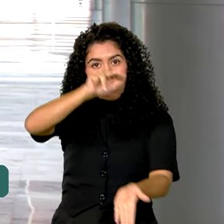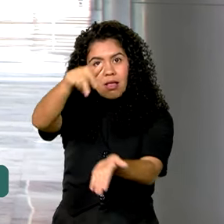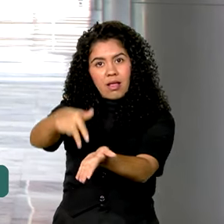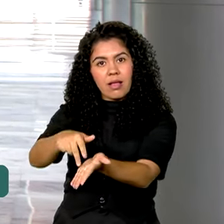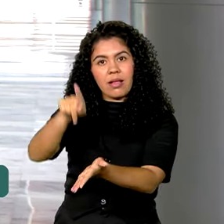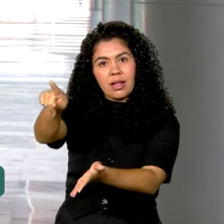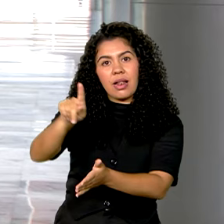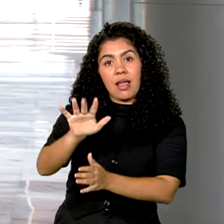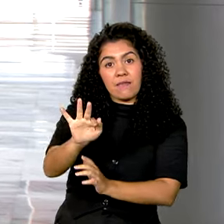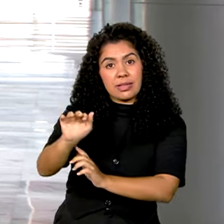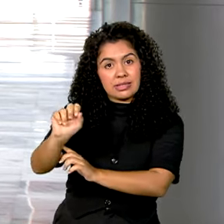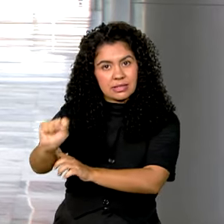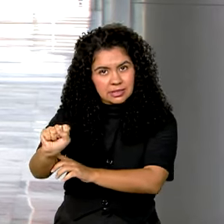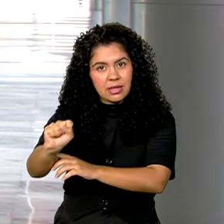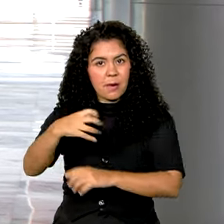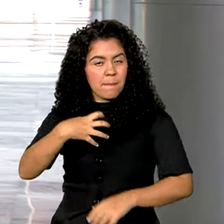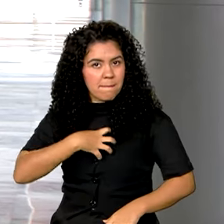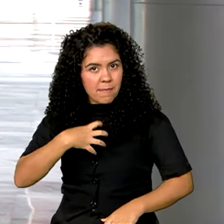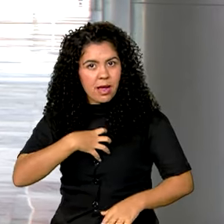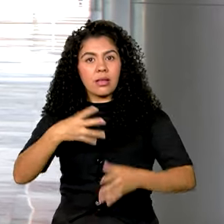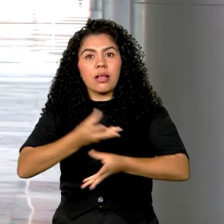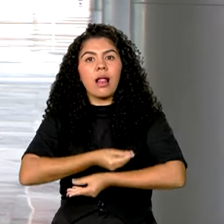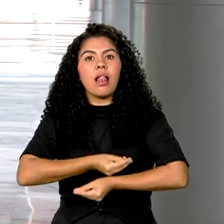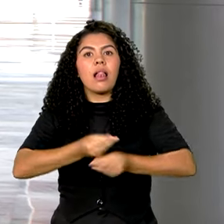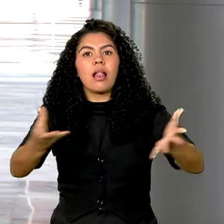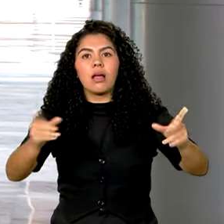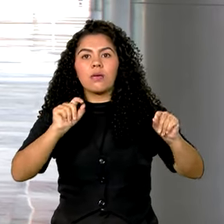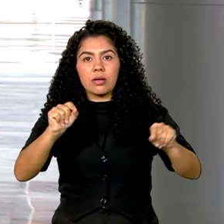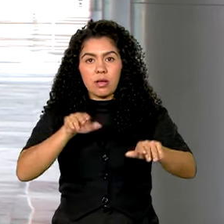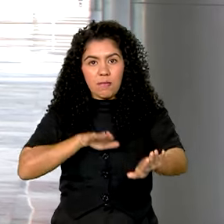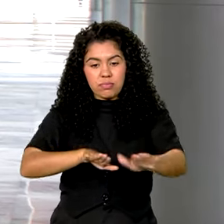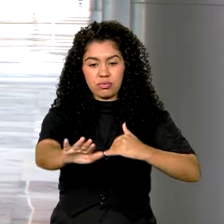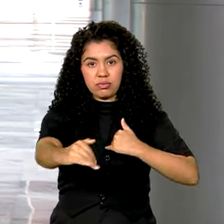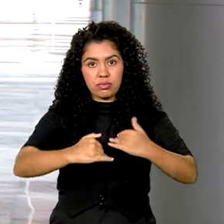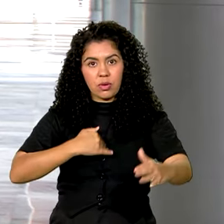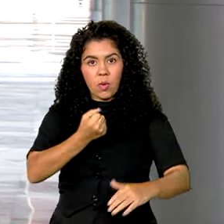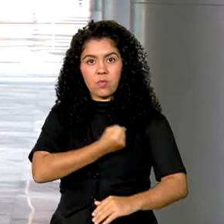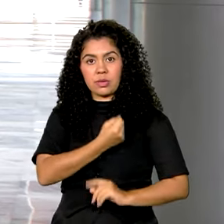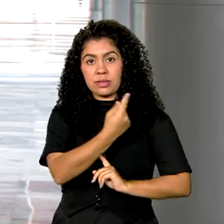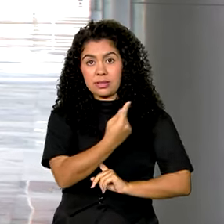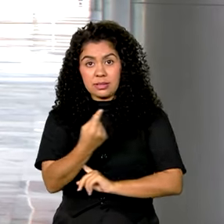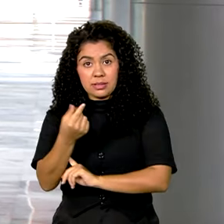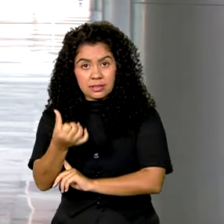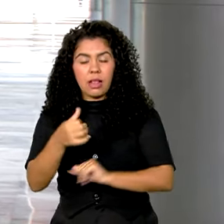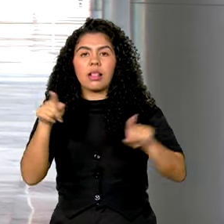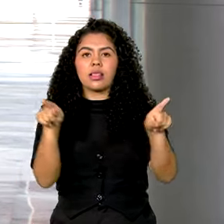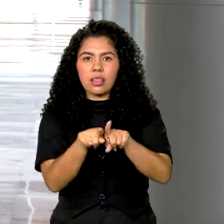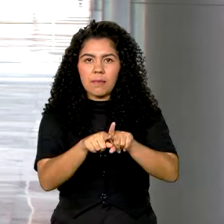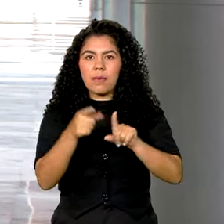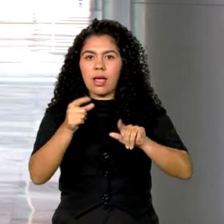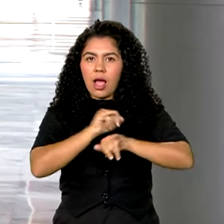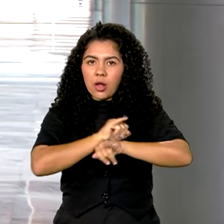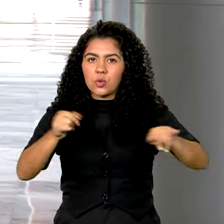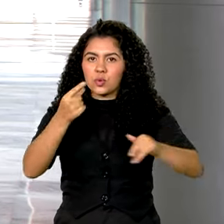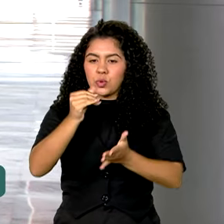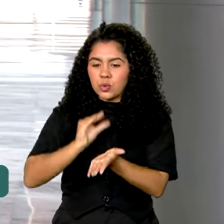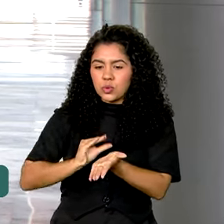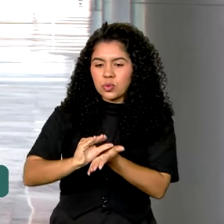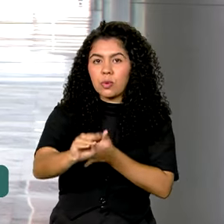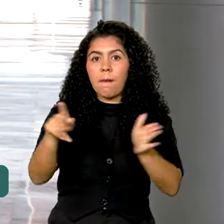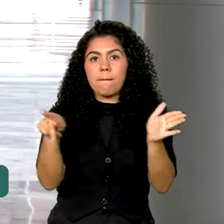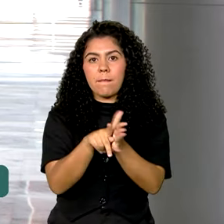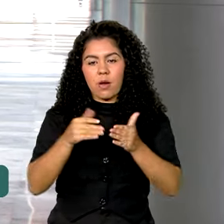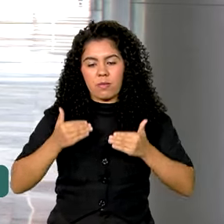onde ele participa da entrega da duplicação de um trecho da BR-116 e do anúncio de investimentos do Ministério dos Transportes.